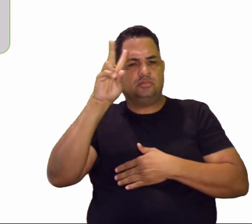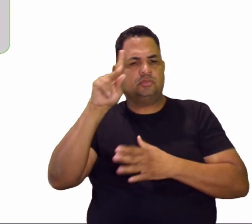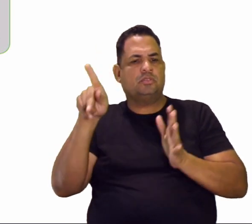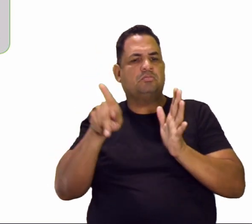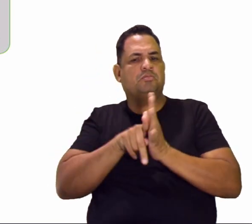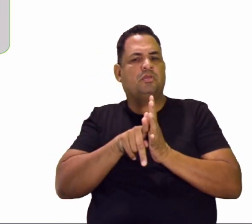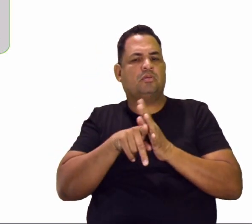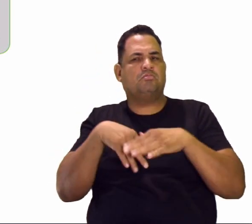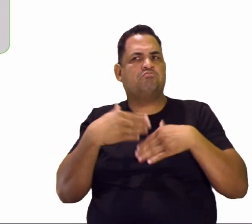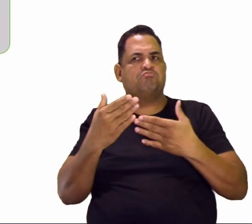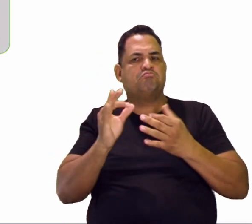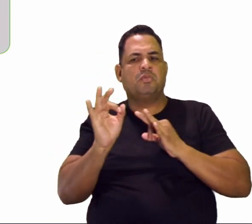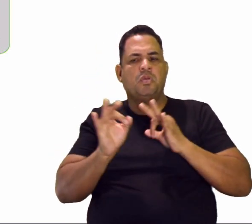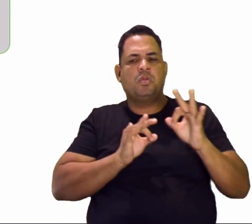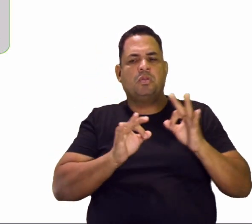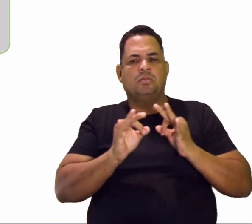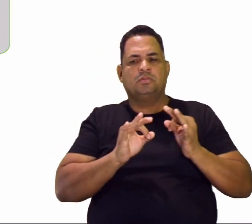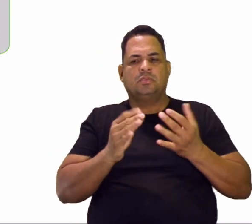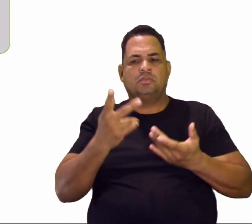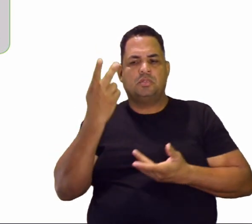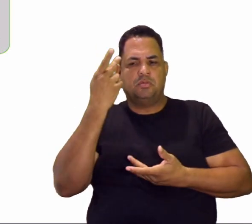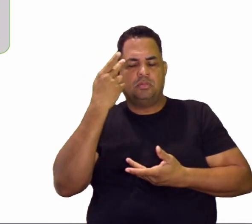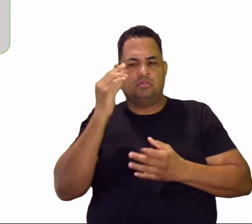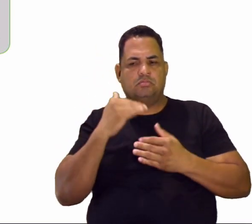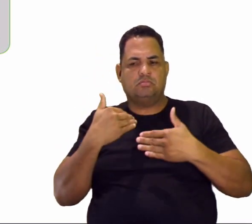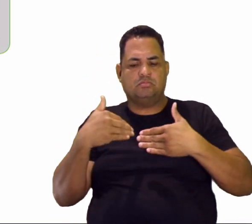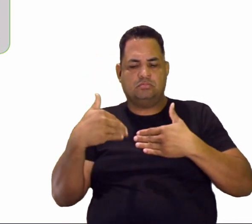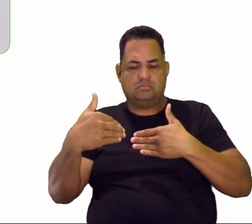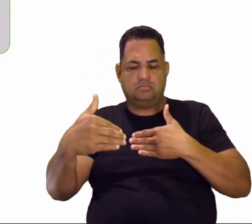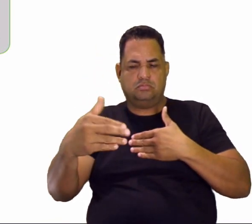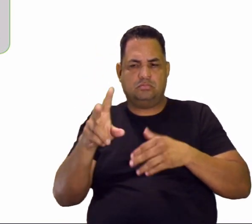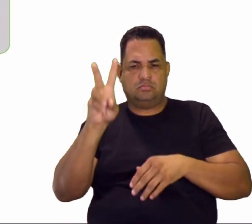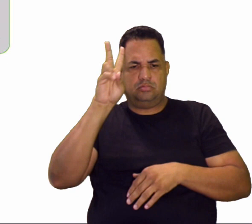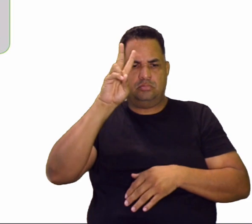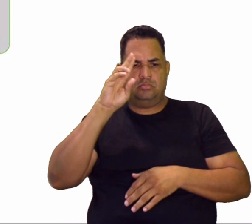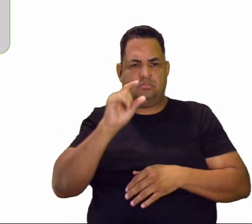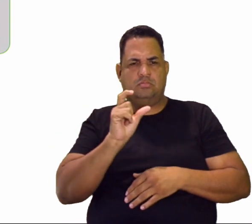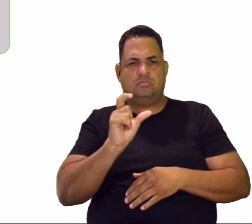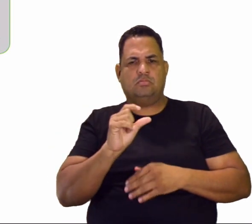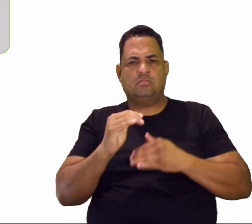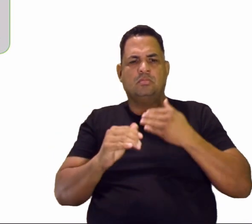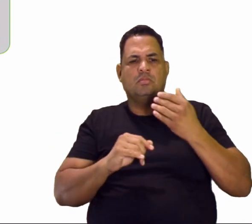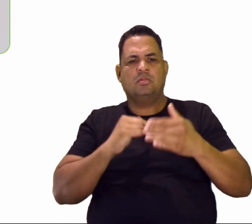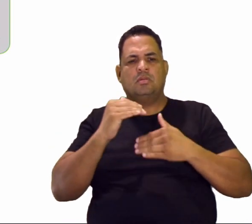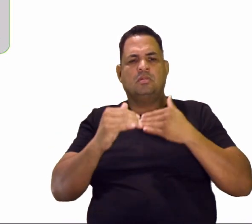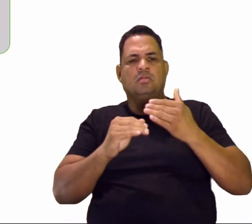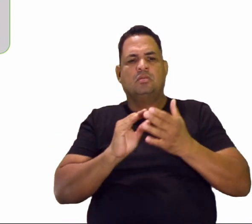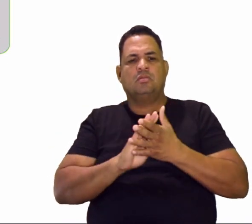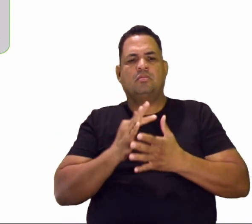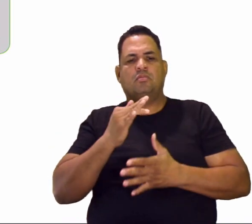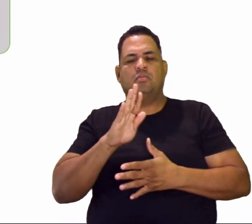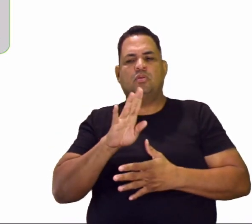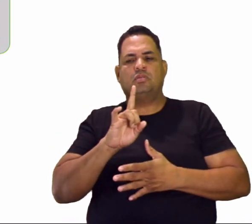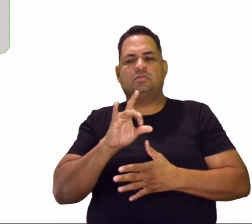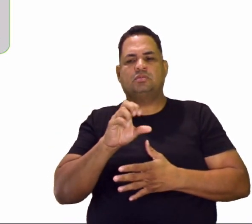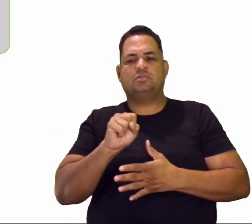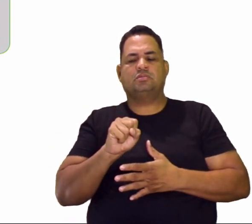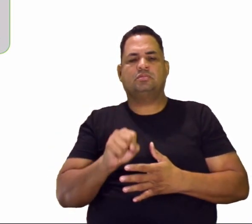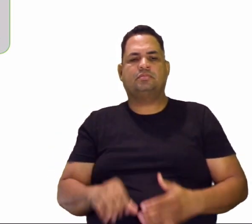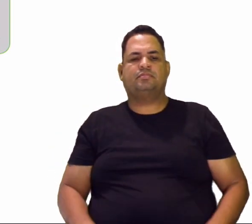determinada, algo que é construído, né, gente? Pelo processo histórico. E esse termo foi desenvolvido pelo Boas, né?